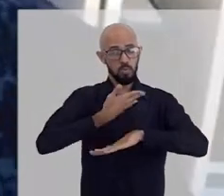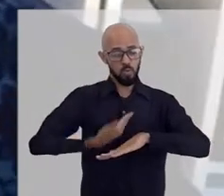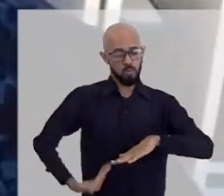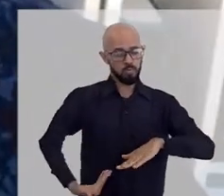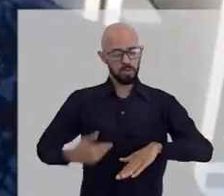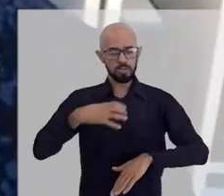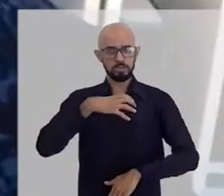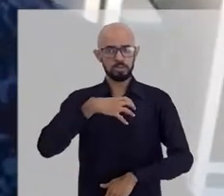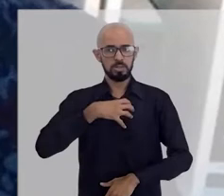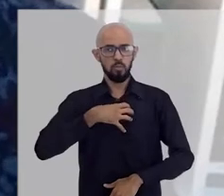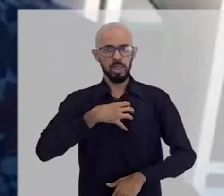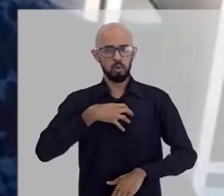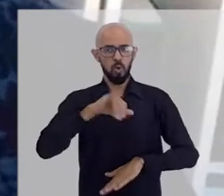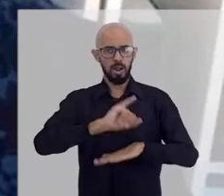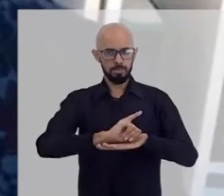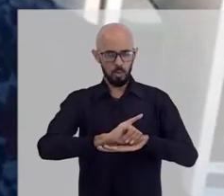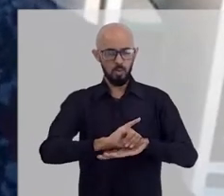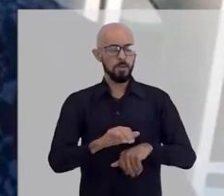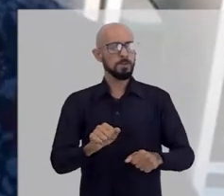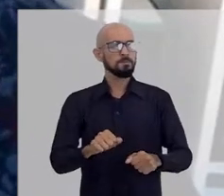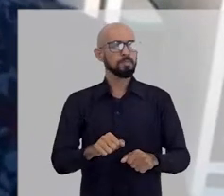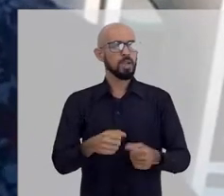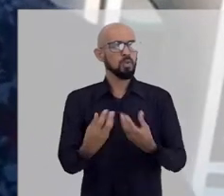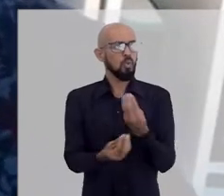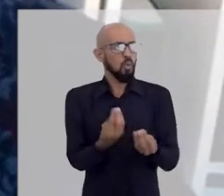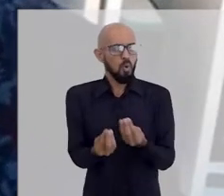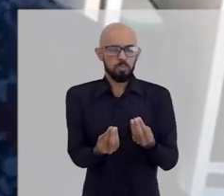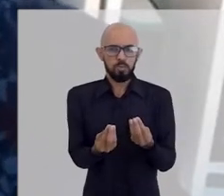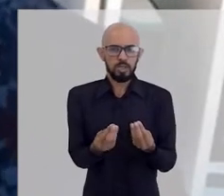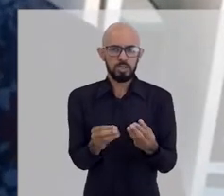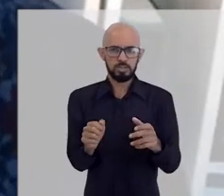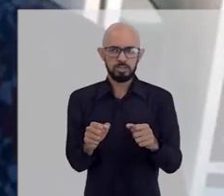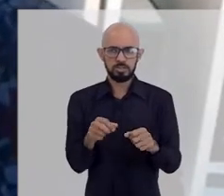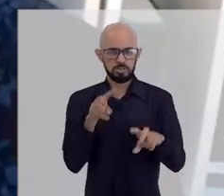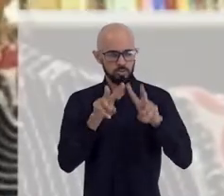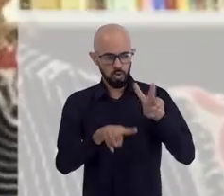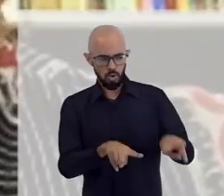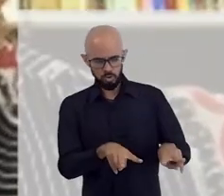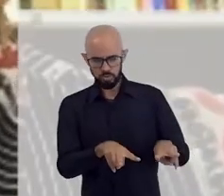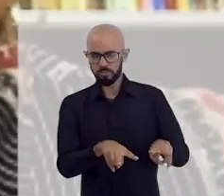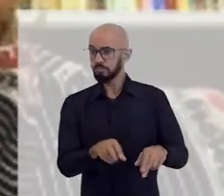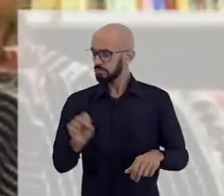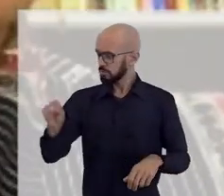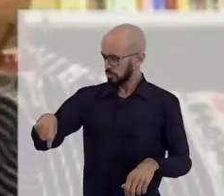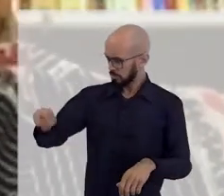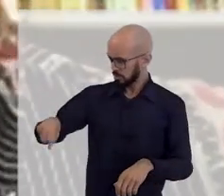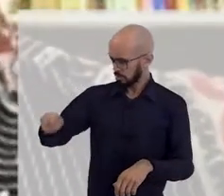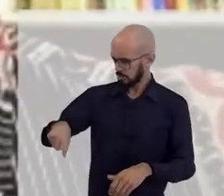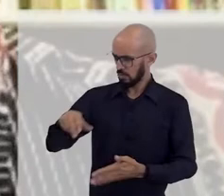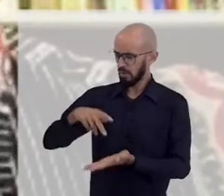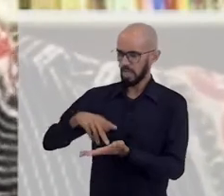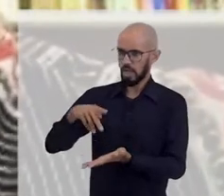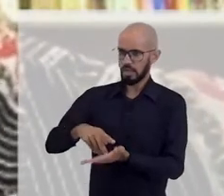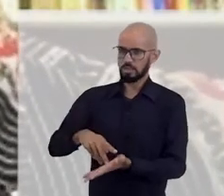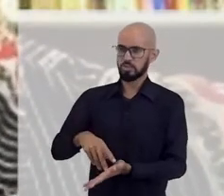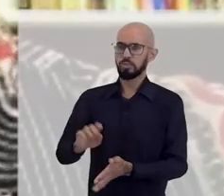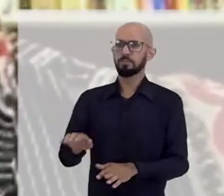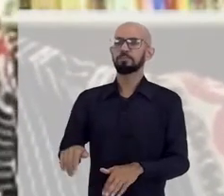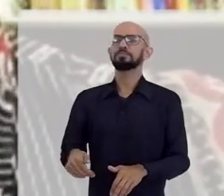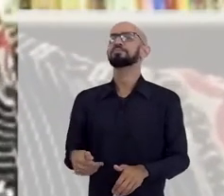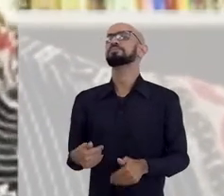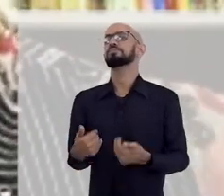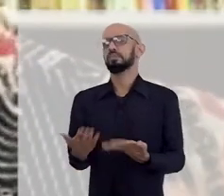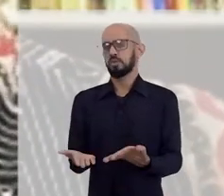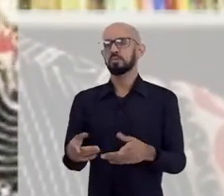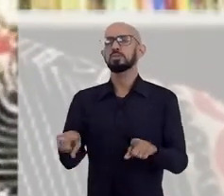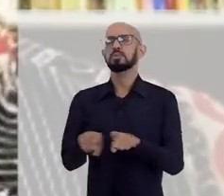As dificuldades porque essas pessoas passam, a maneira como são vistas, não é? Sim, sim, sim. E tem aquela questão